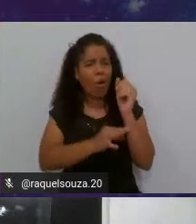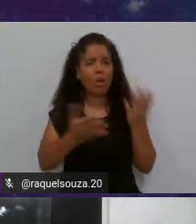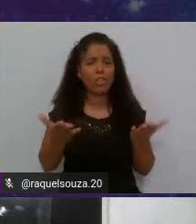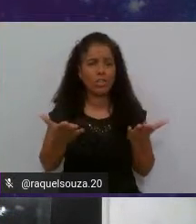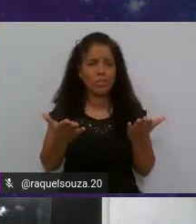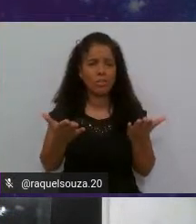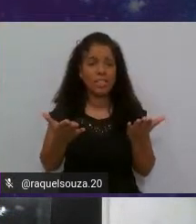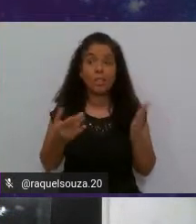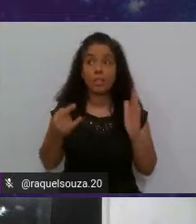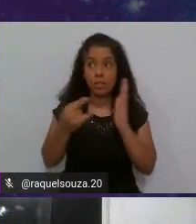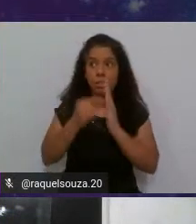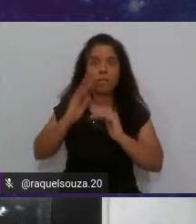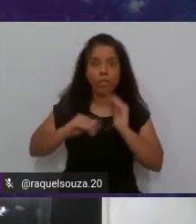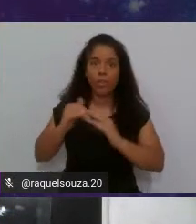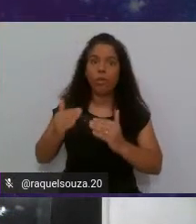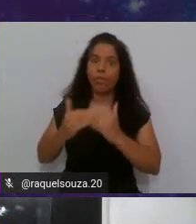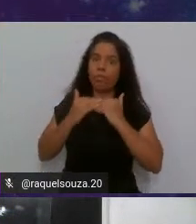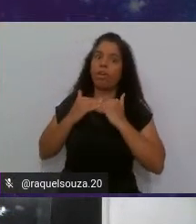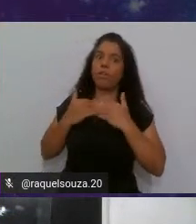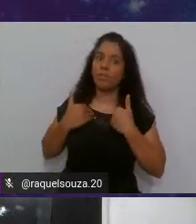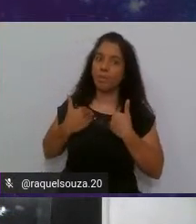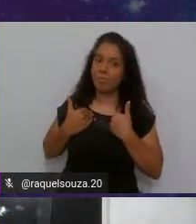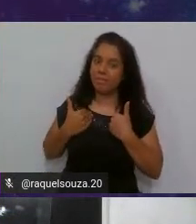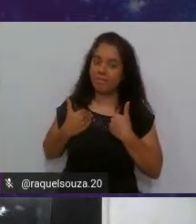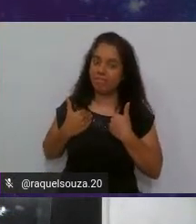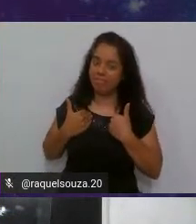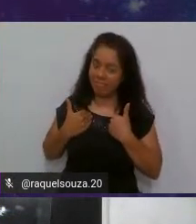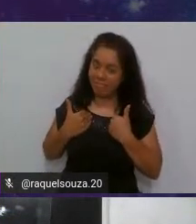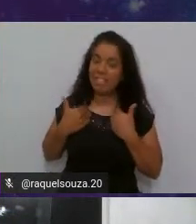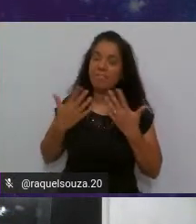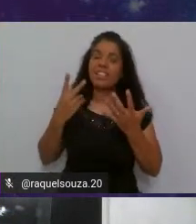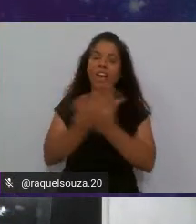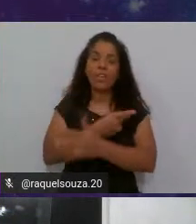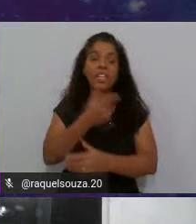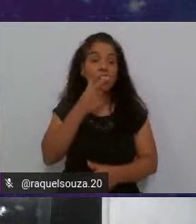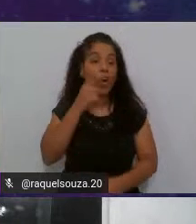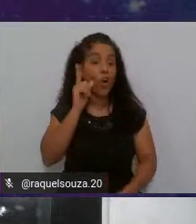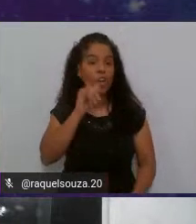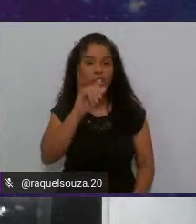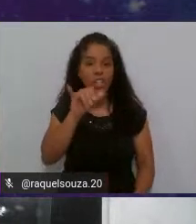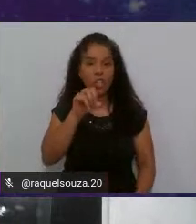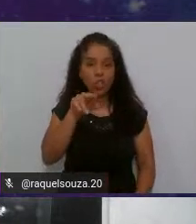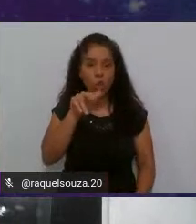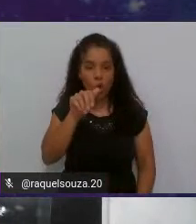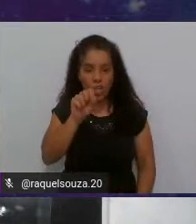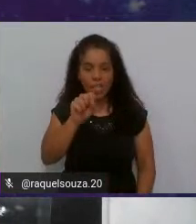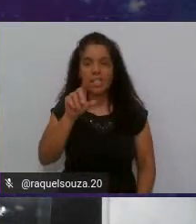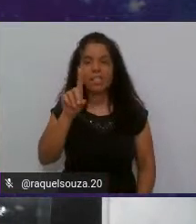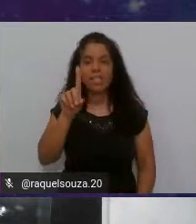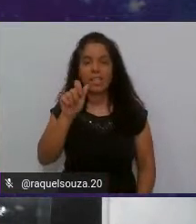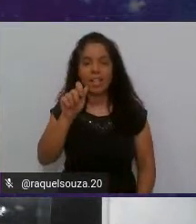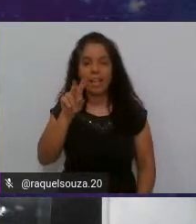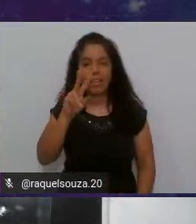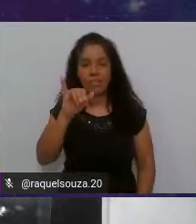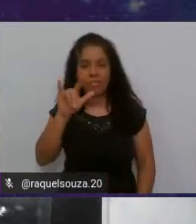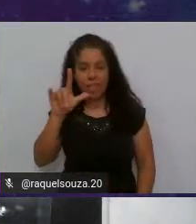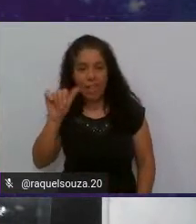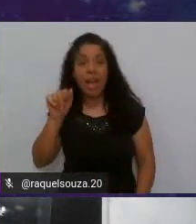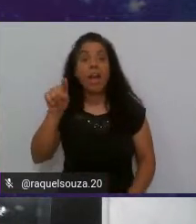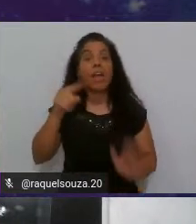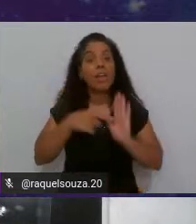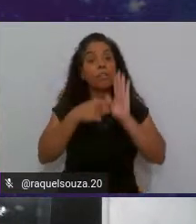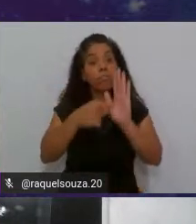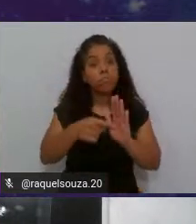desenvolvedor falar isso para mim. Só que, o acontece? Ontem, o Jonas Dávila, ele apresentou para a gente um processo,